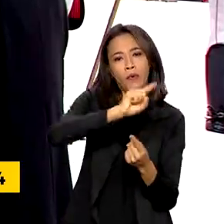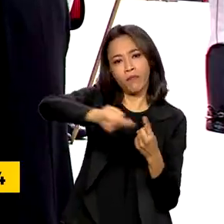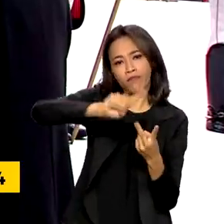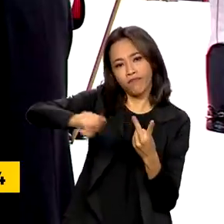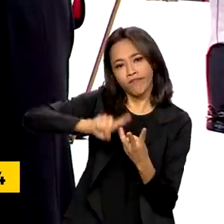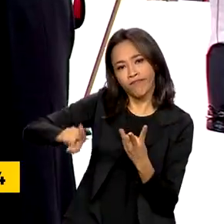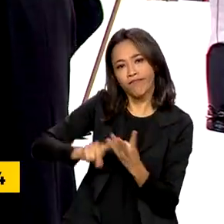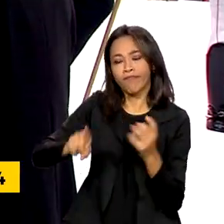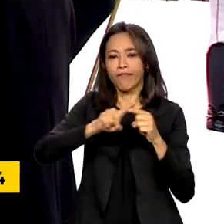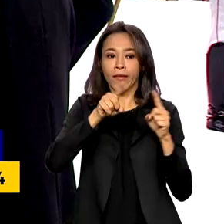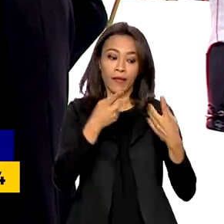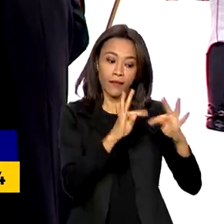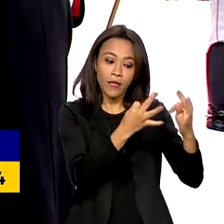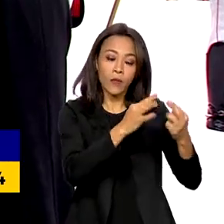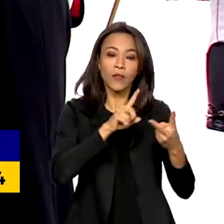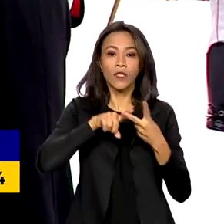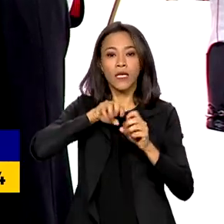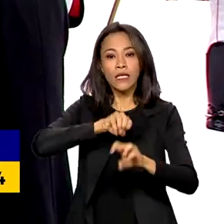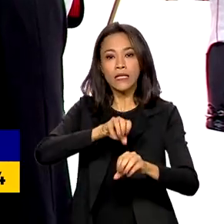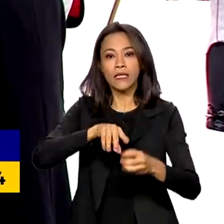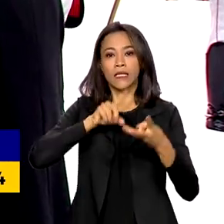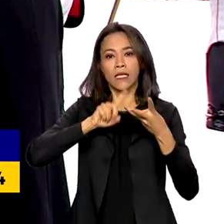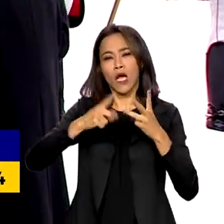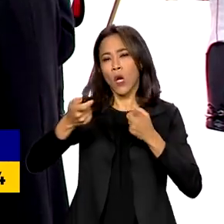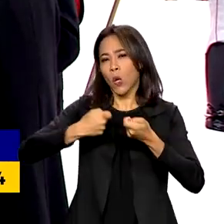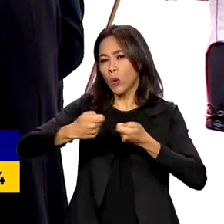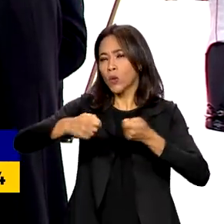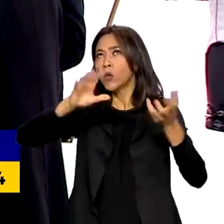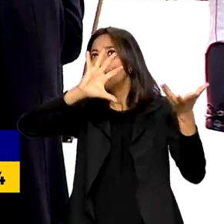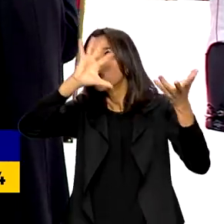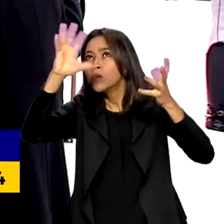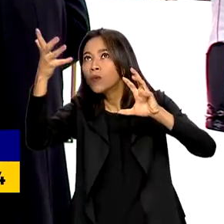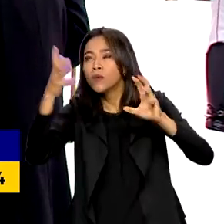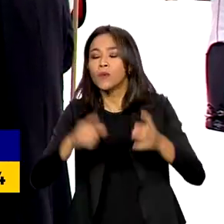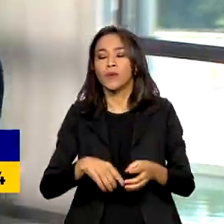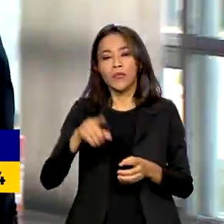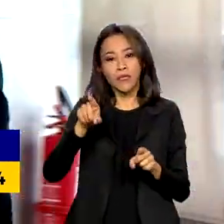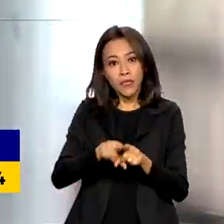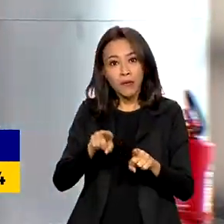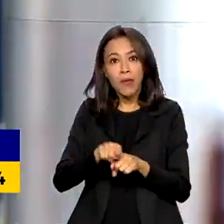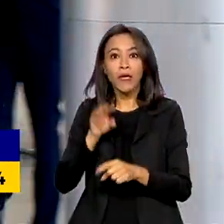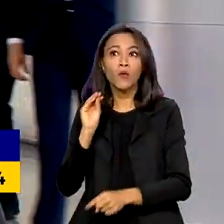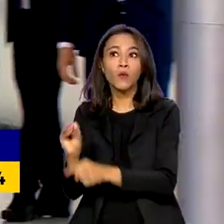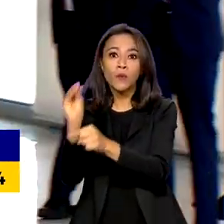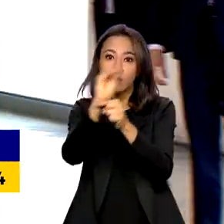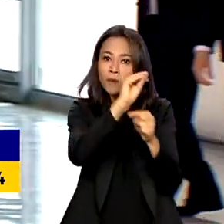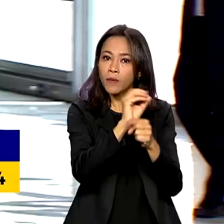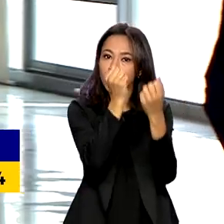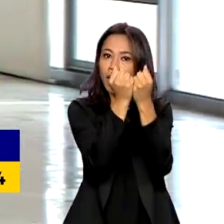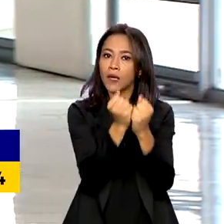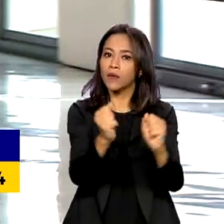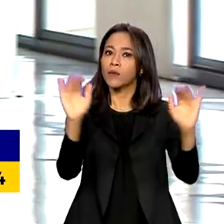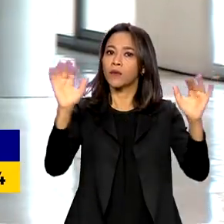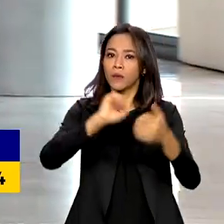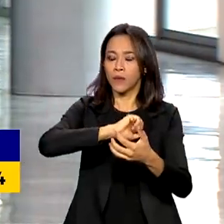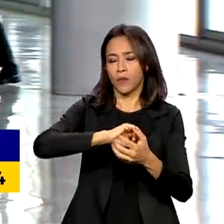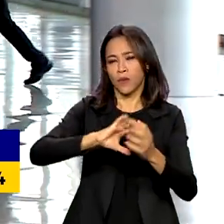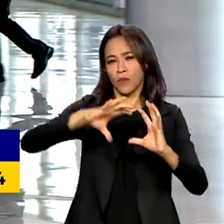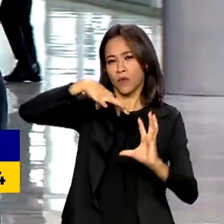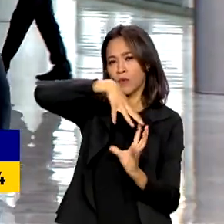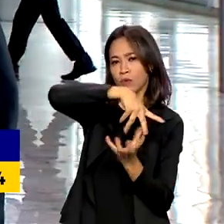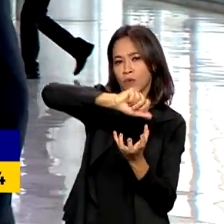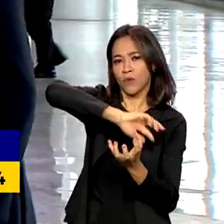tecnologia, educação, controle das mudanças climáticas e preservação do meio ambiente. Os líderes também